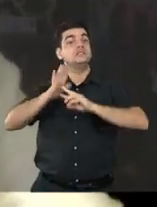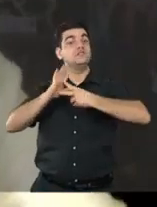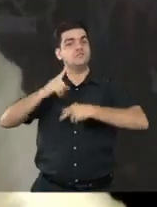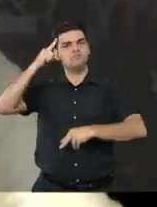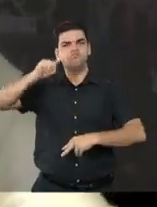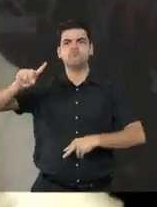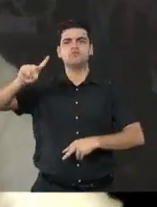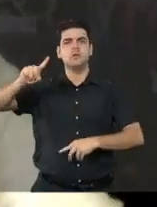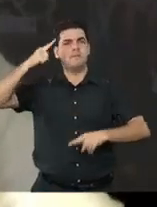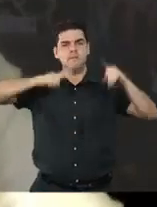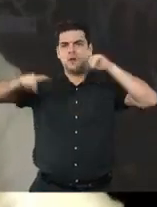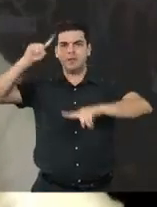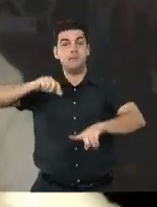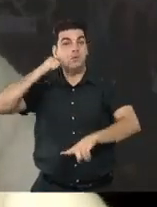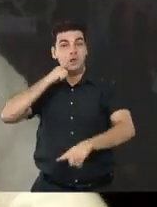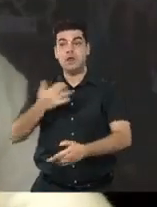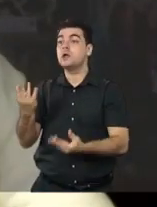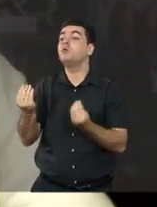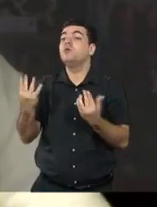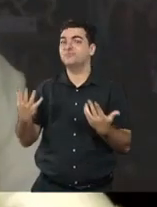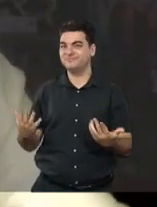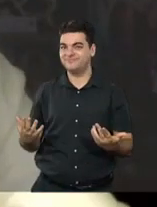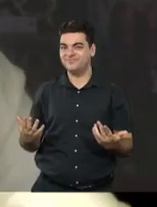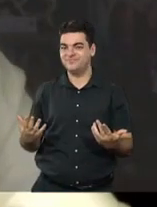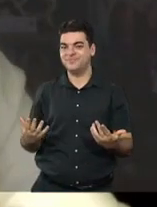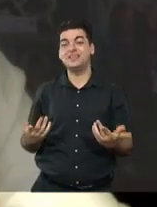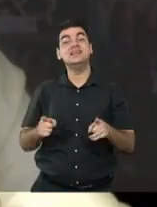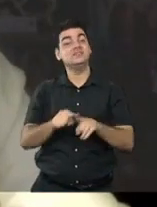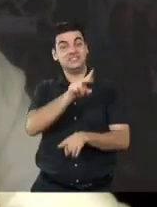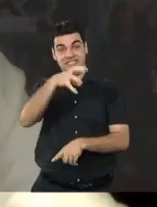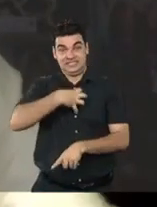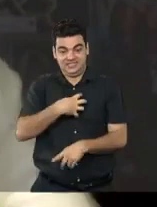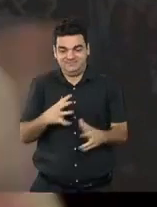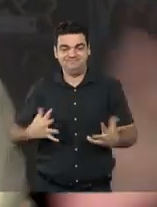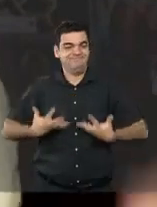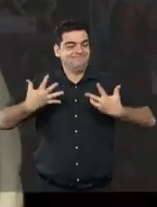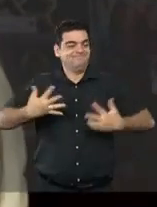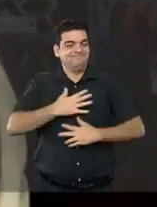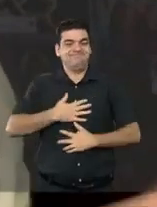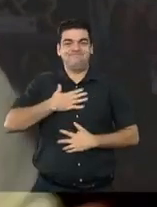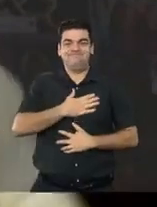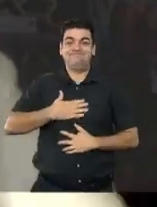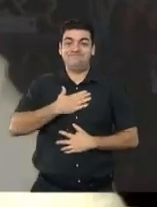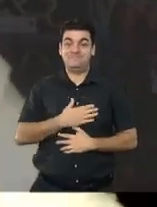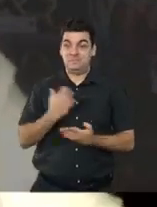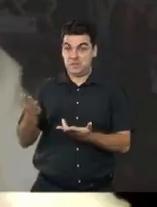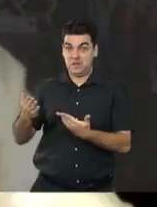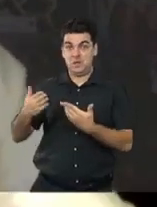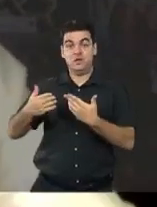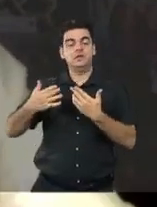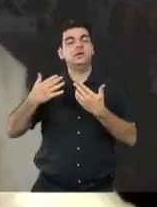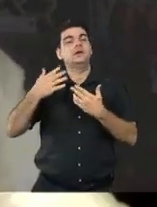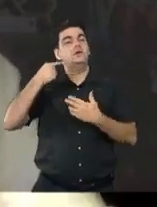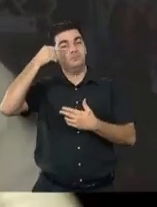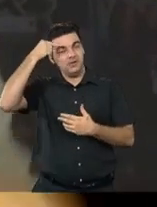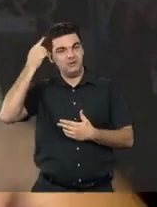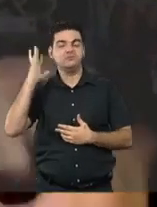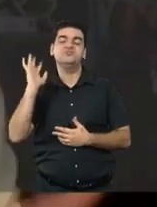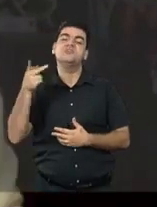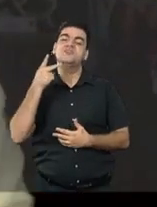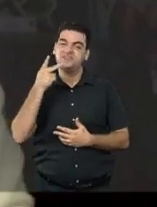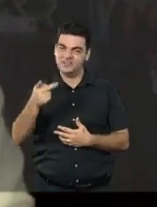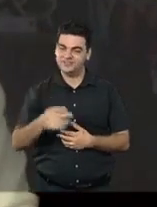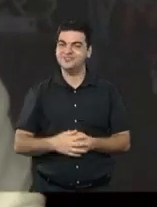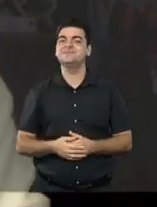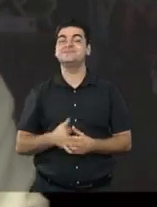na visão e na ação delas. E isso tudo para inspirar todas nós. O ministro Barroso já as apresentou aqui para a gente, então eu já